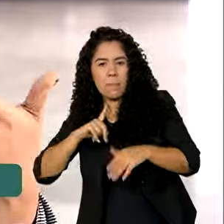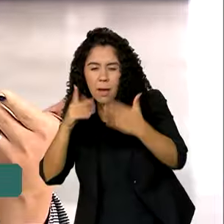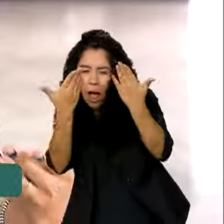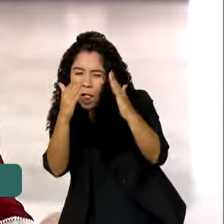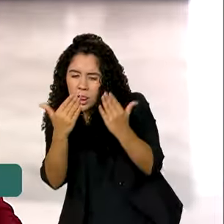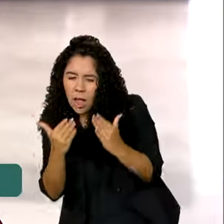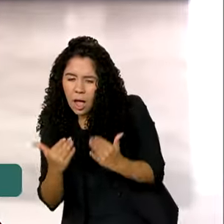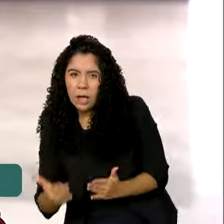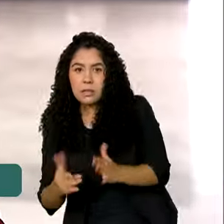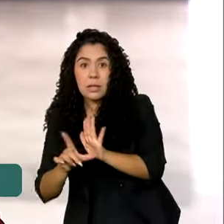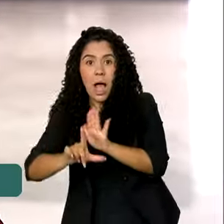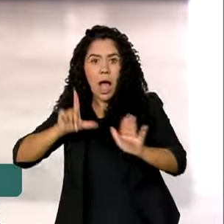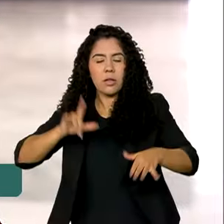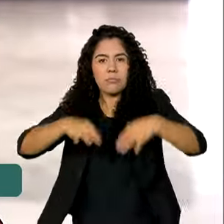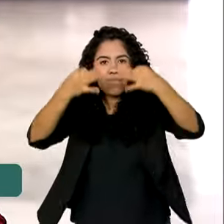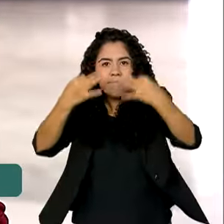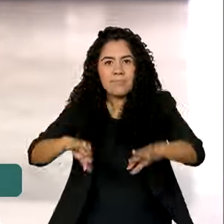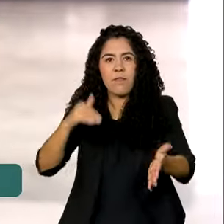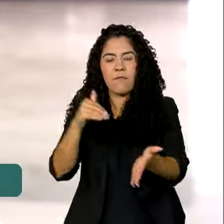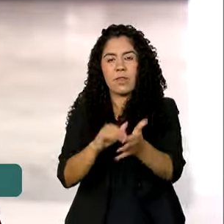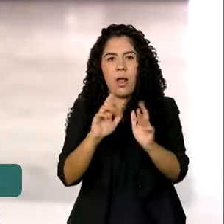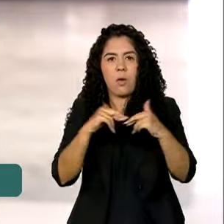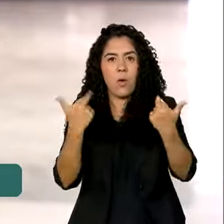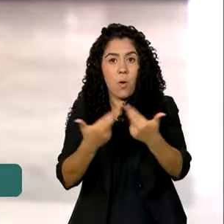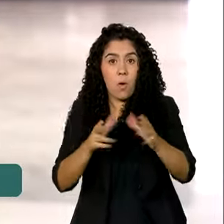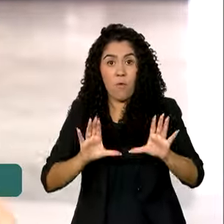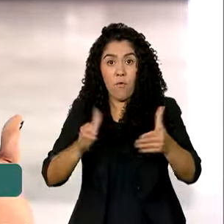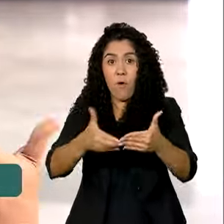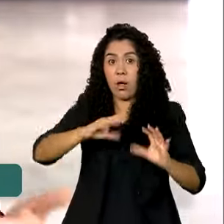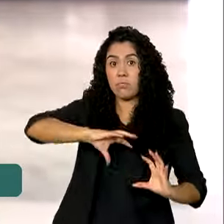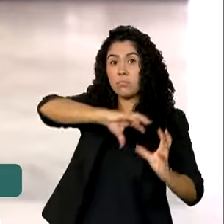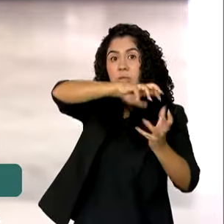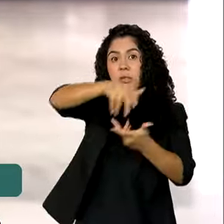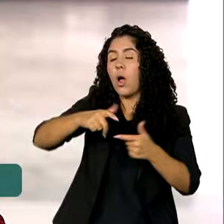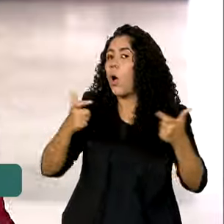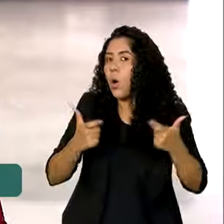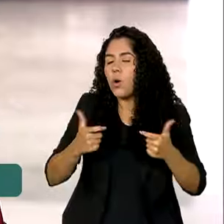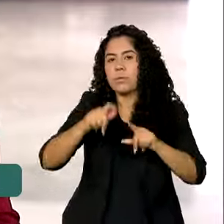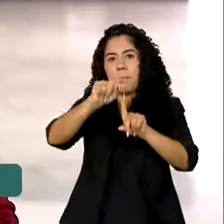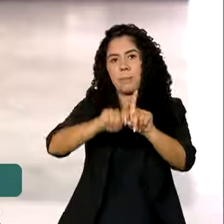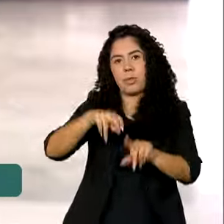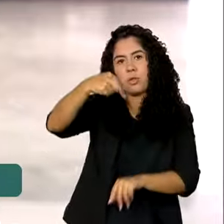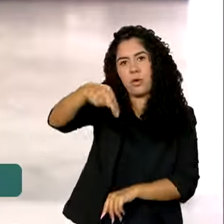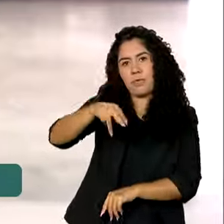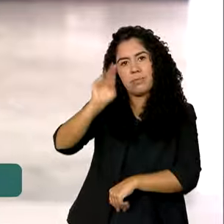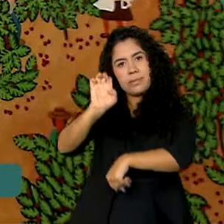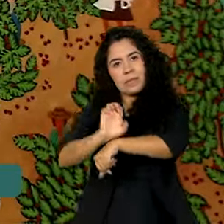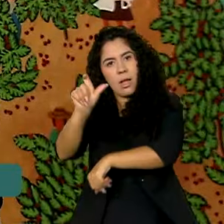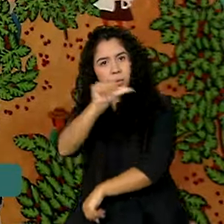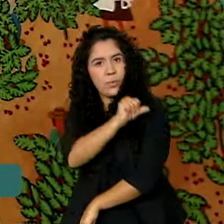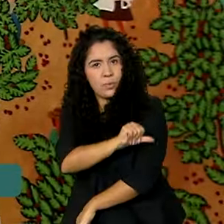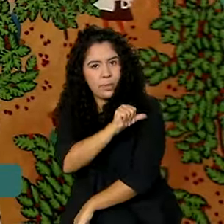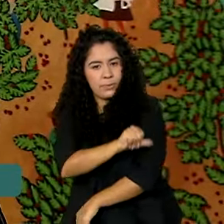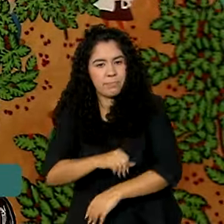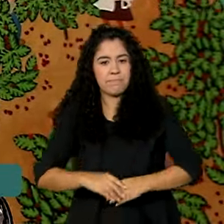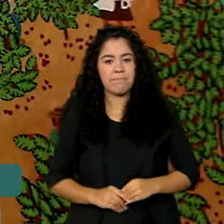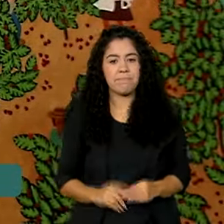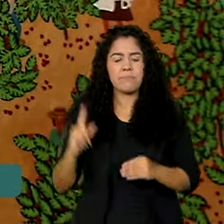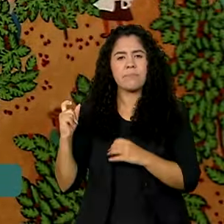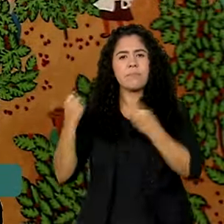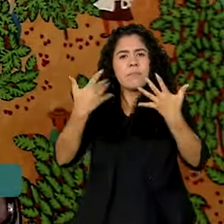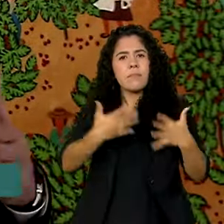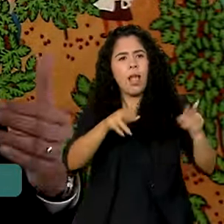antes da reunião final do Fórum Internacional, que será realizada em novembro, no Rio de Janeiro. Tratar temas